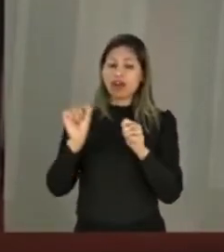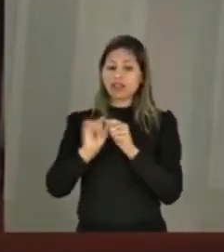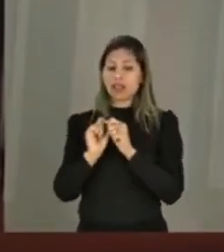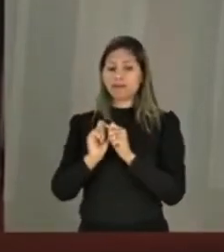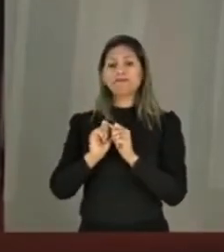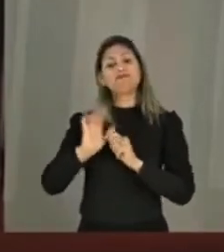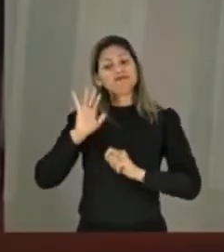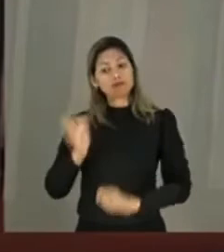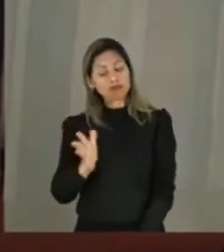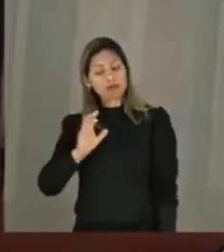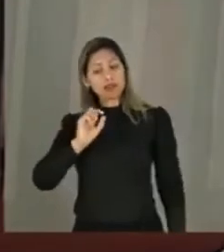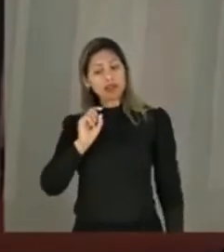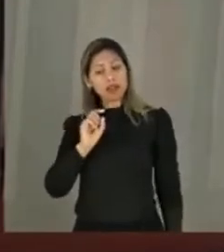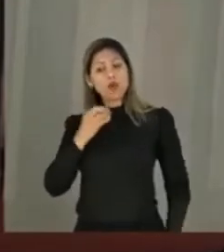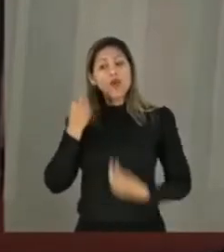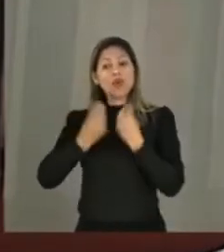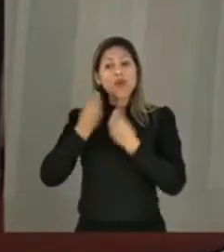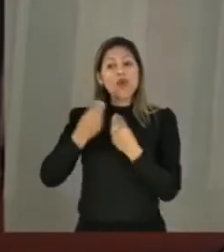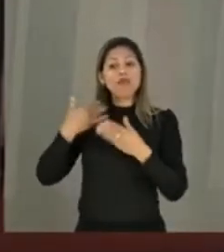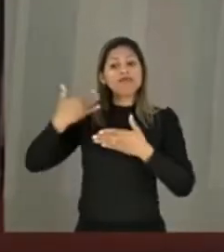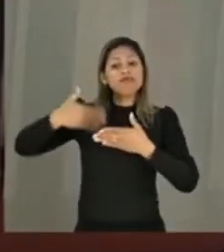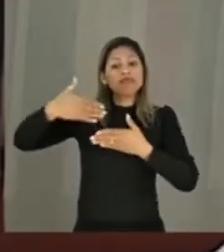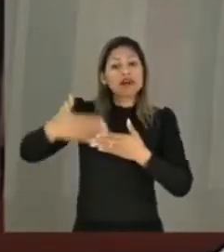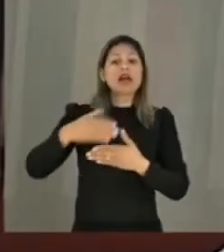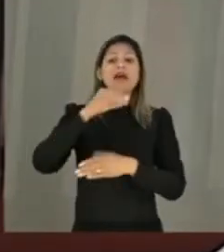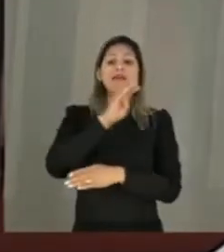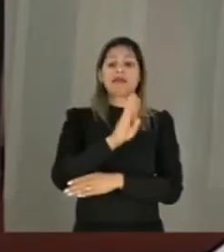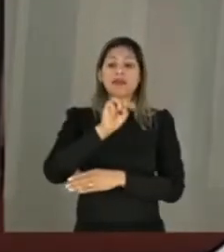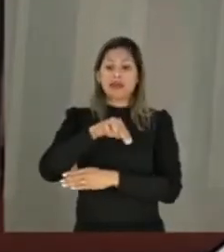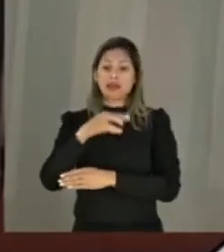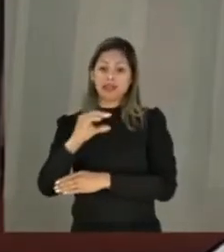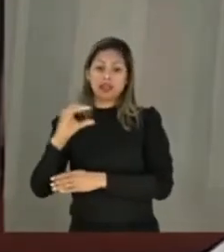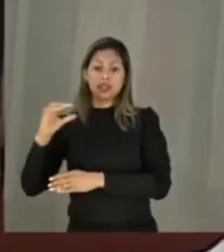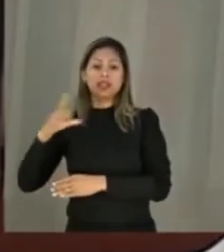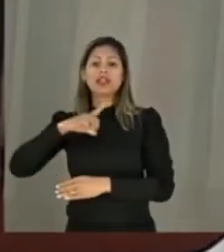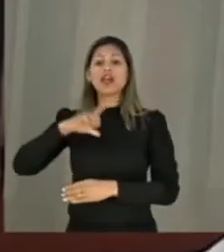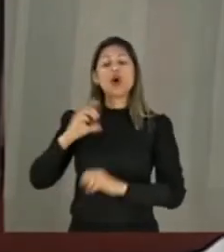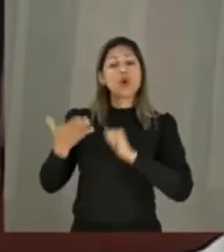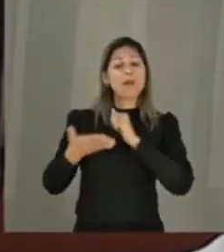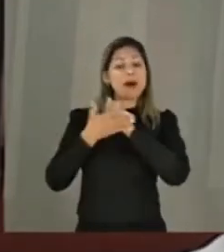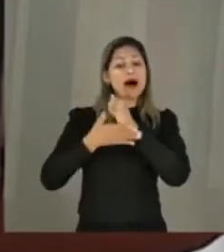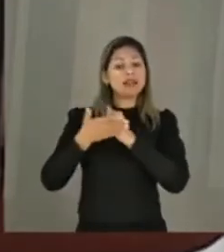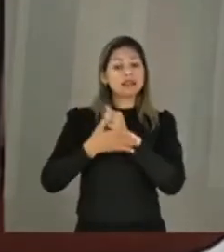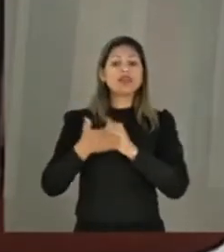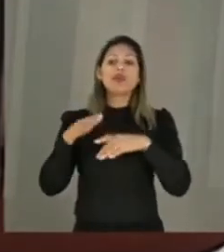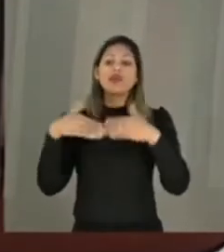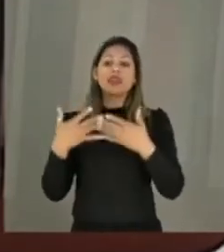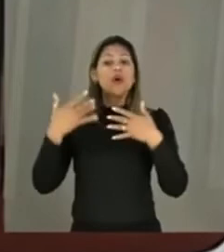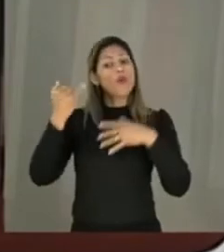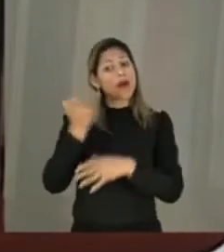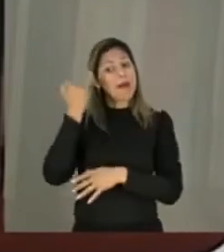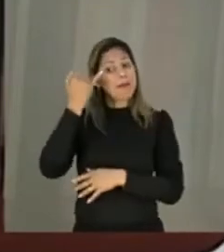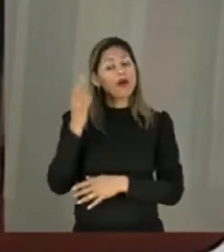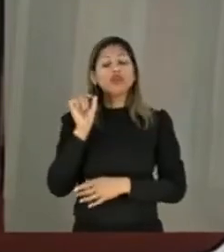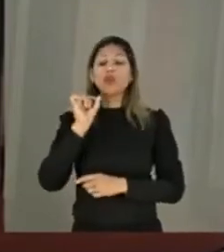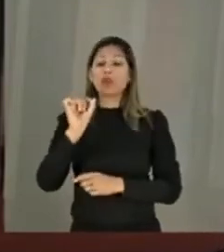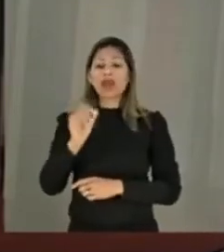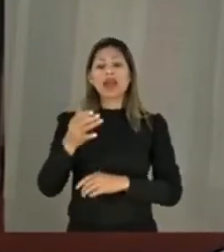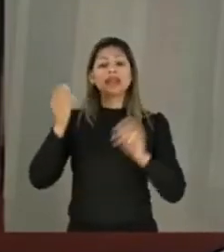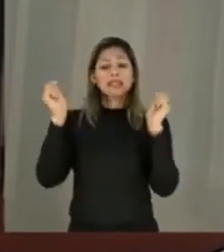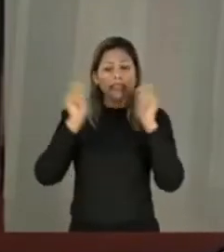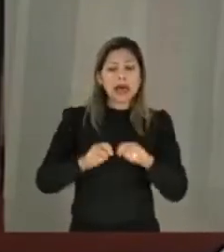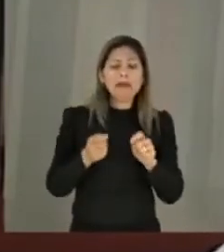E sobre as defesas recorrentes de que a GNCC visa garantir o mínimo, o básico, importa salientar seu caráter